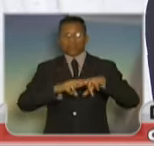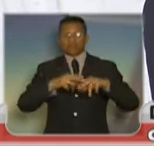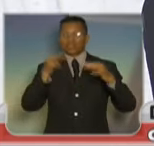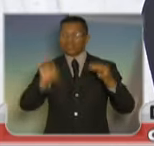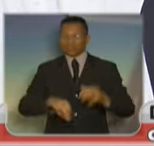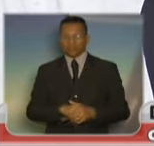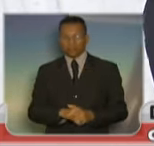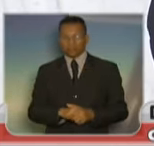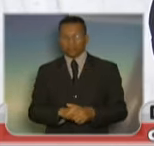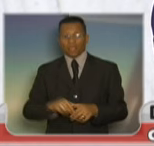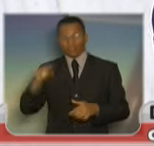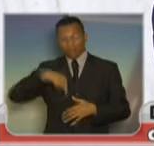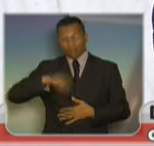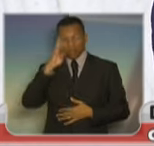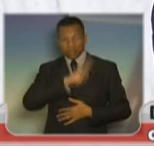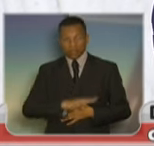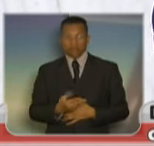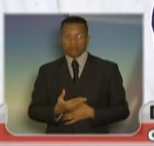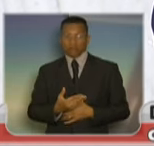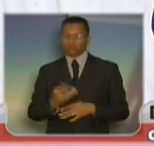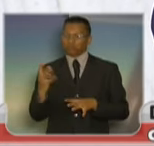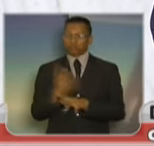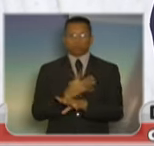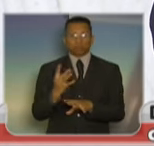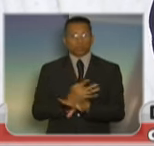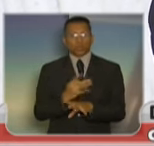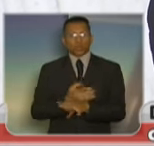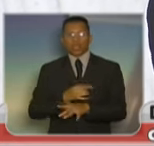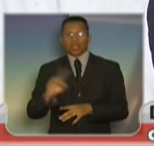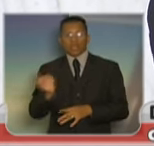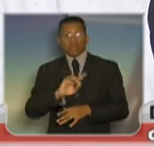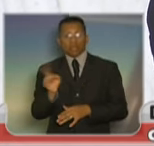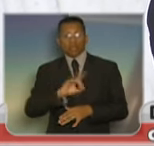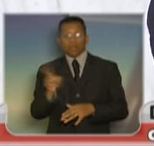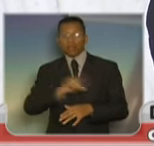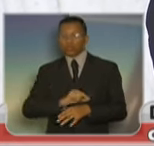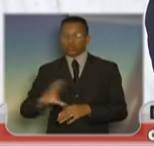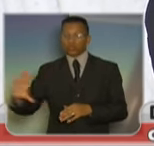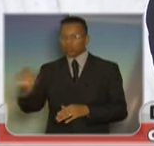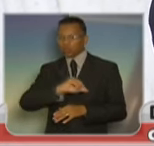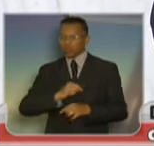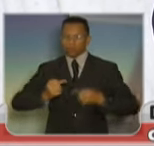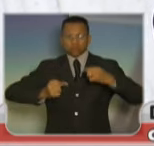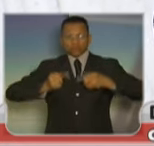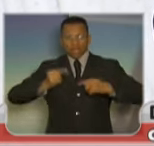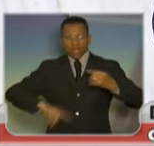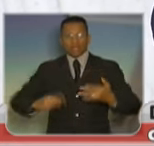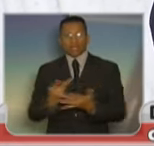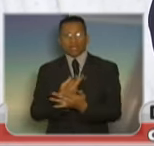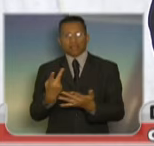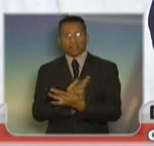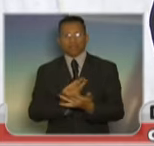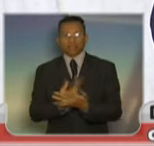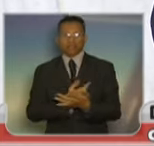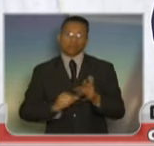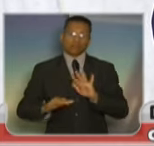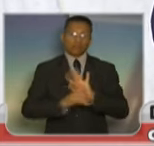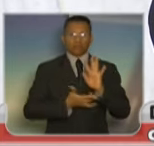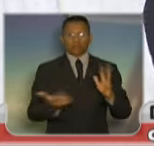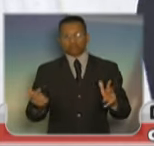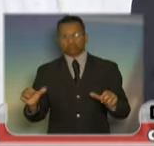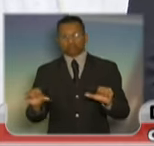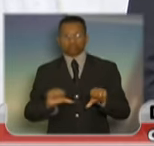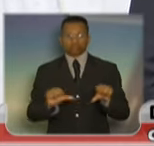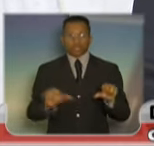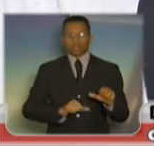O Brasil não suporta mais esses desmandos, esse tipo de político, esse tipo de atitude que só age